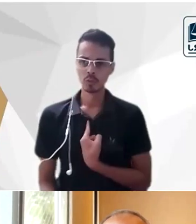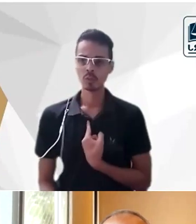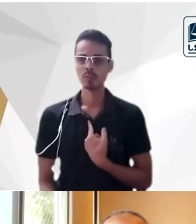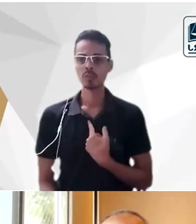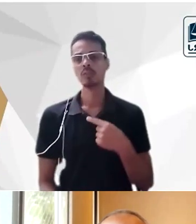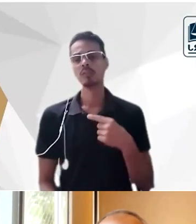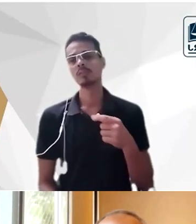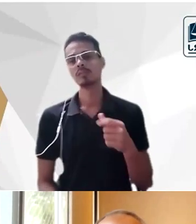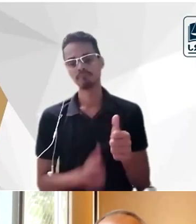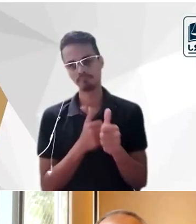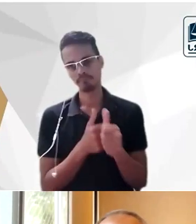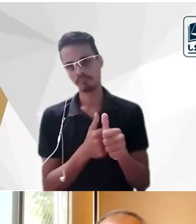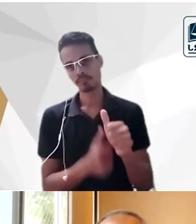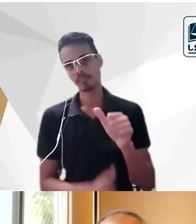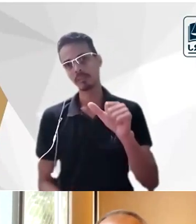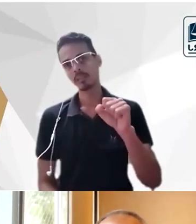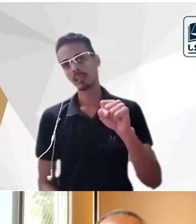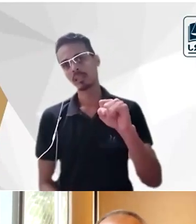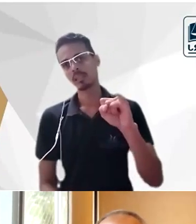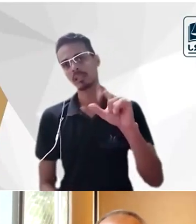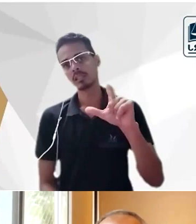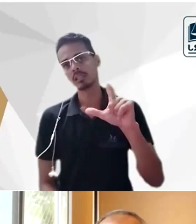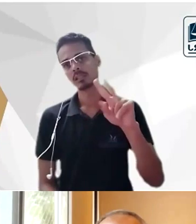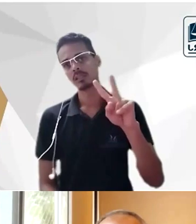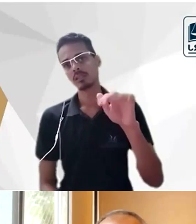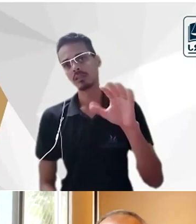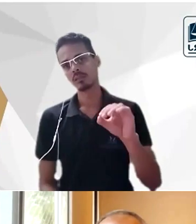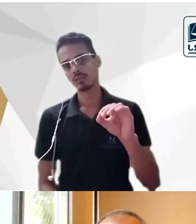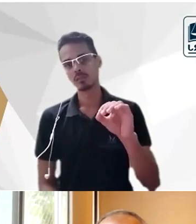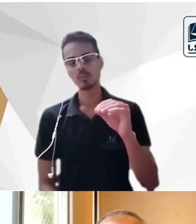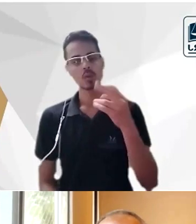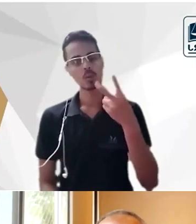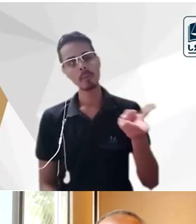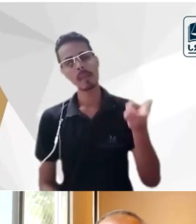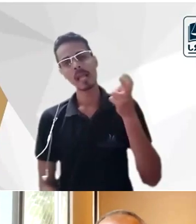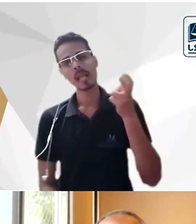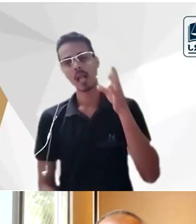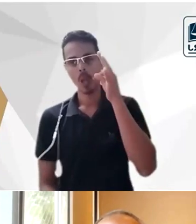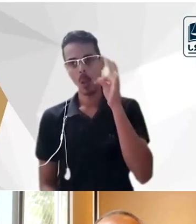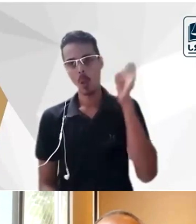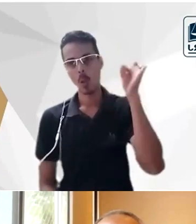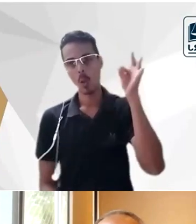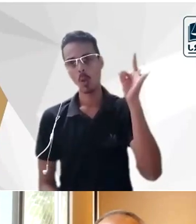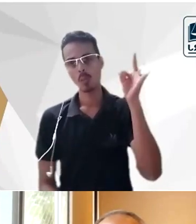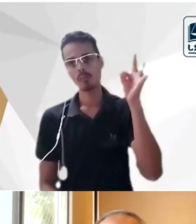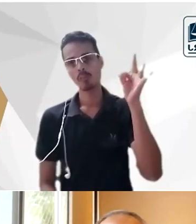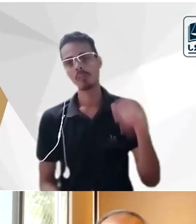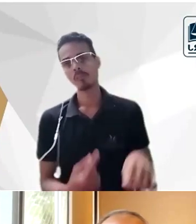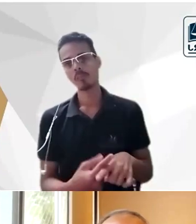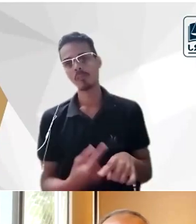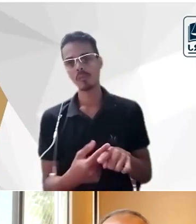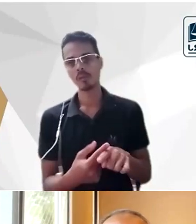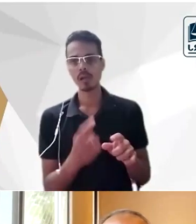maneira como vemos Tobias Barreto essa nossa imagem de Tobias Barreto ainda está muito vinculada a como Silvio Romero trouxe para nós